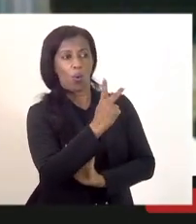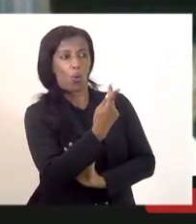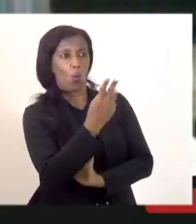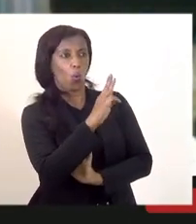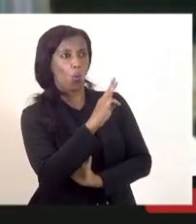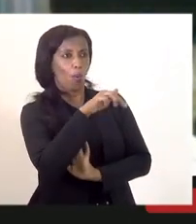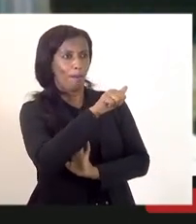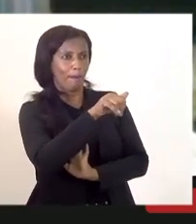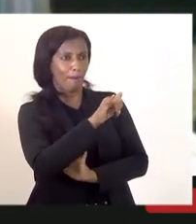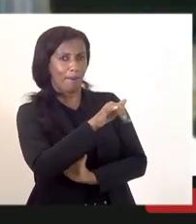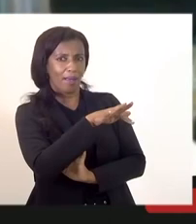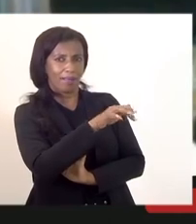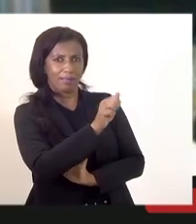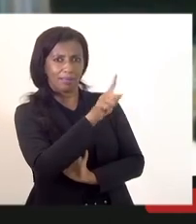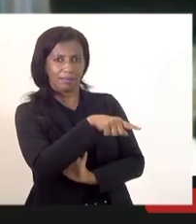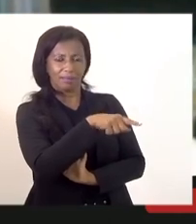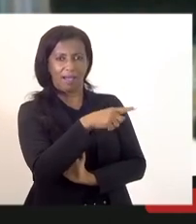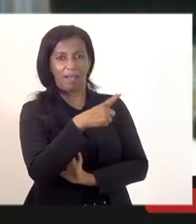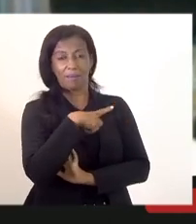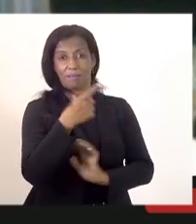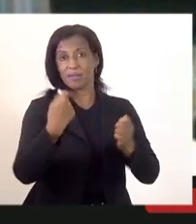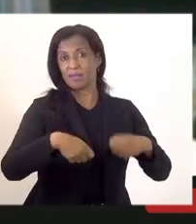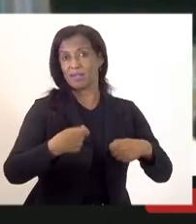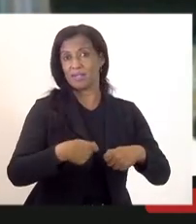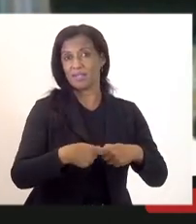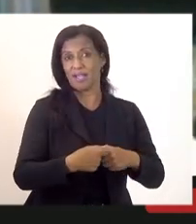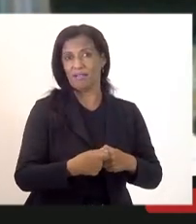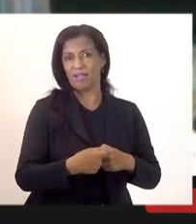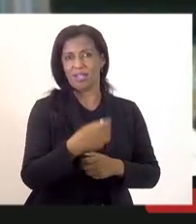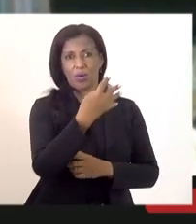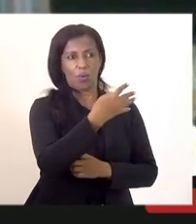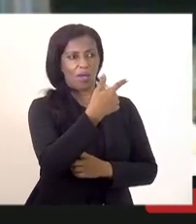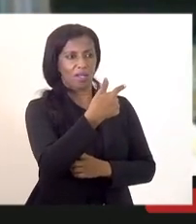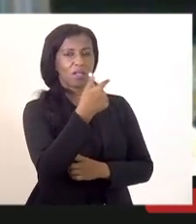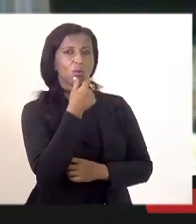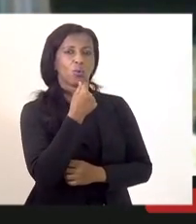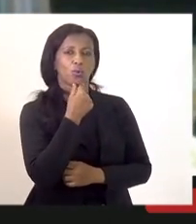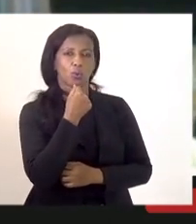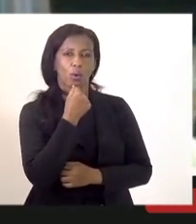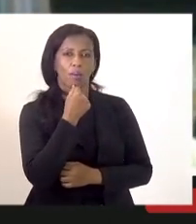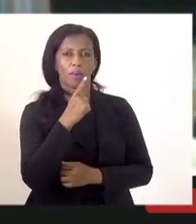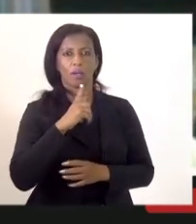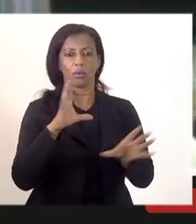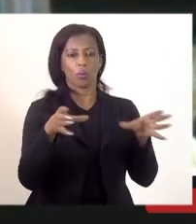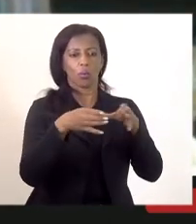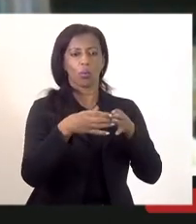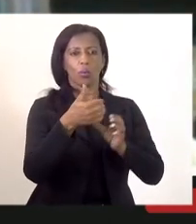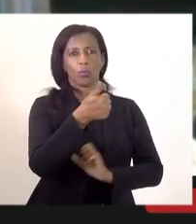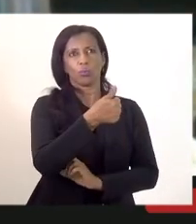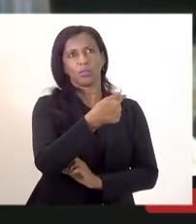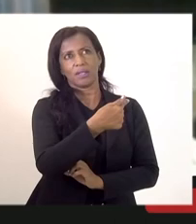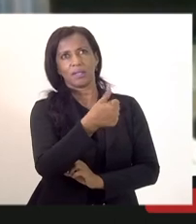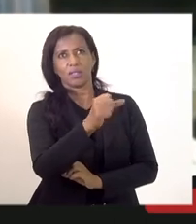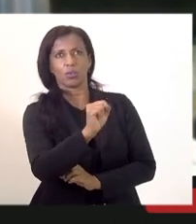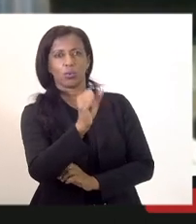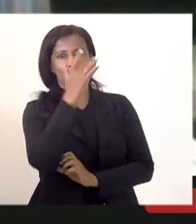horas de 42 homens eu tenho 17 18 homens nessa equipe então